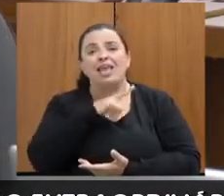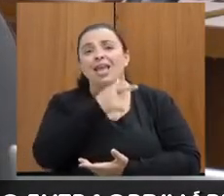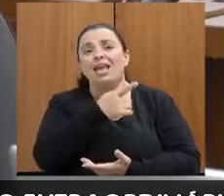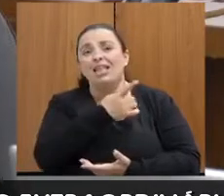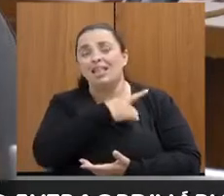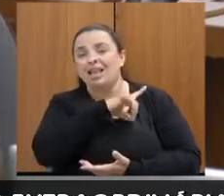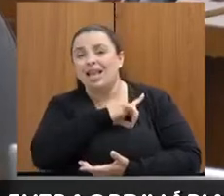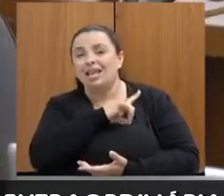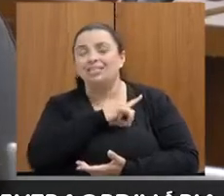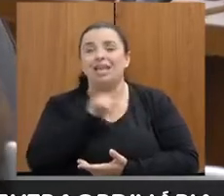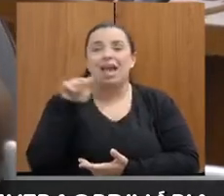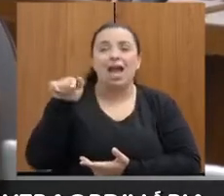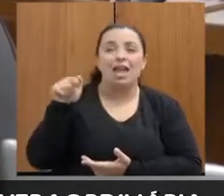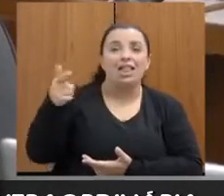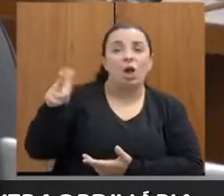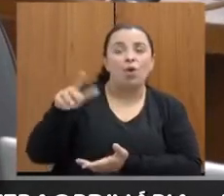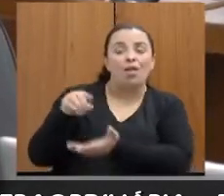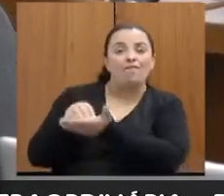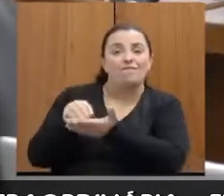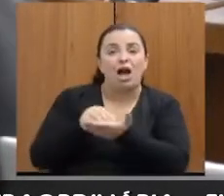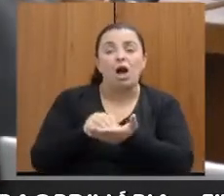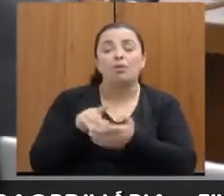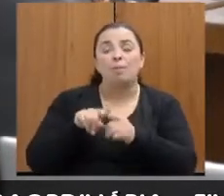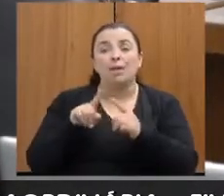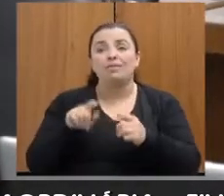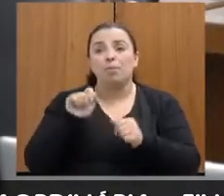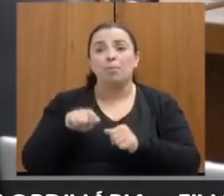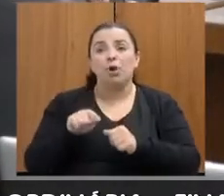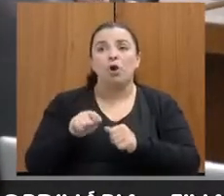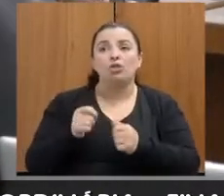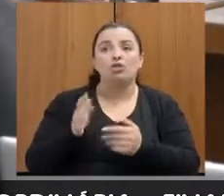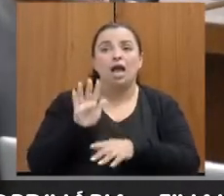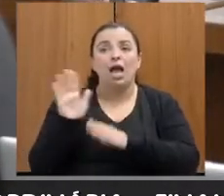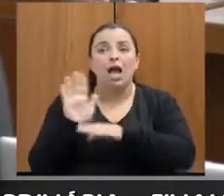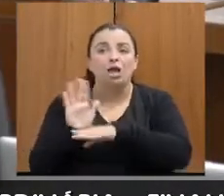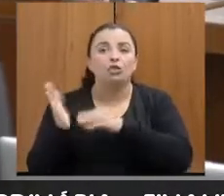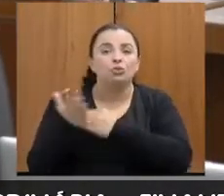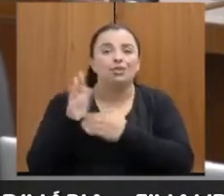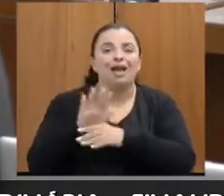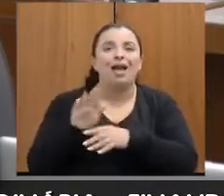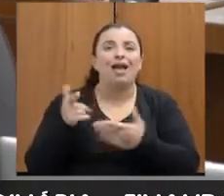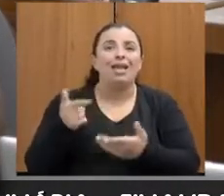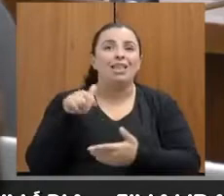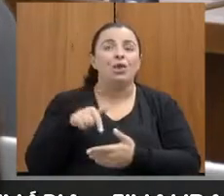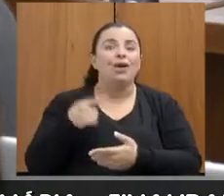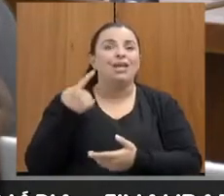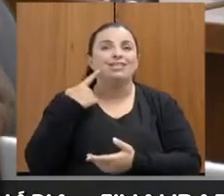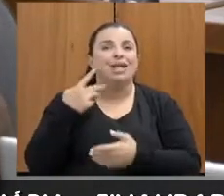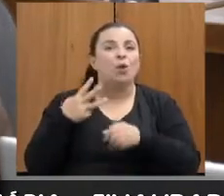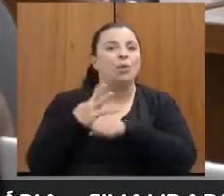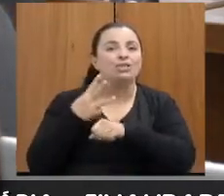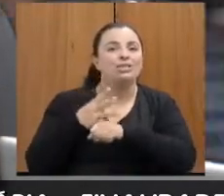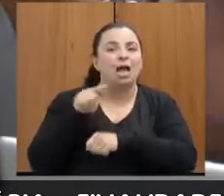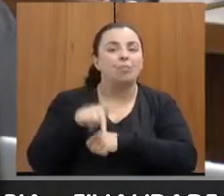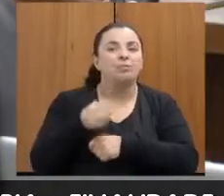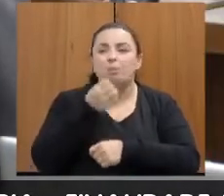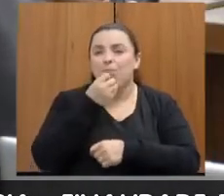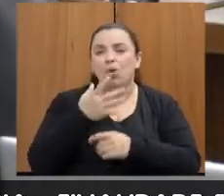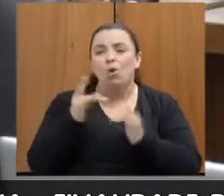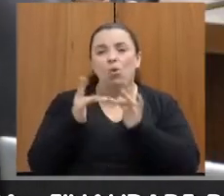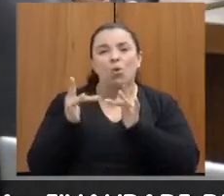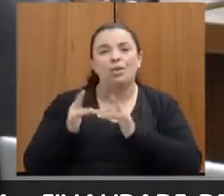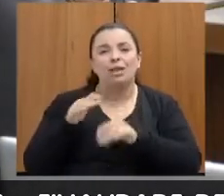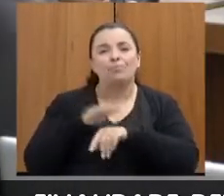ou na outra tem, mas pode contribuir. Essa questão que a doutora queria falar do WhatsApp, agora estou refletindo isso, né? De ter esse contato mais